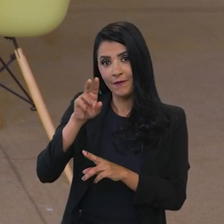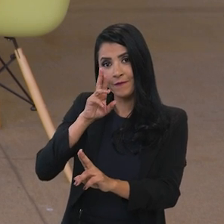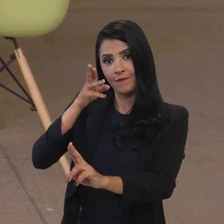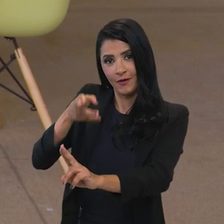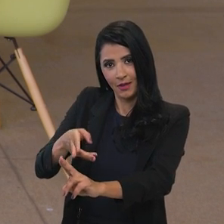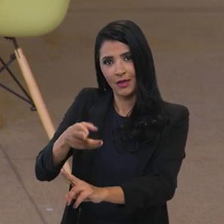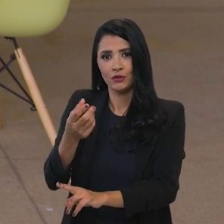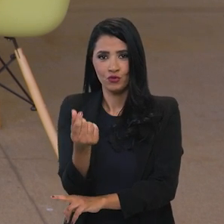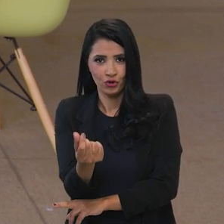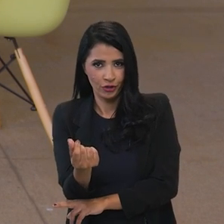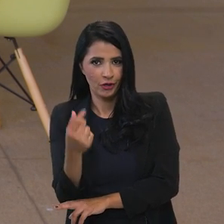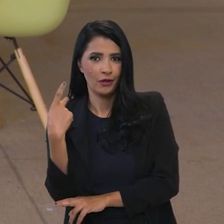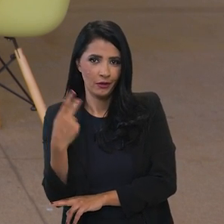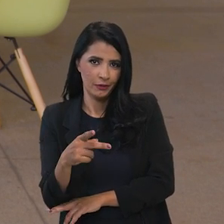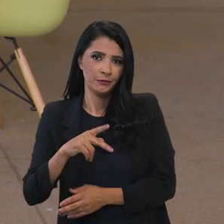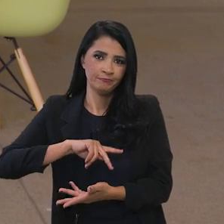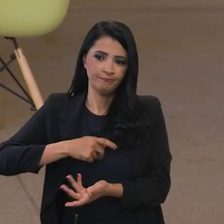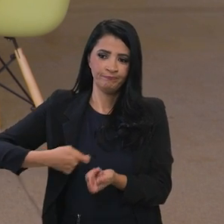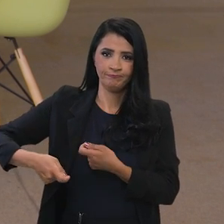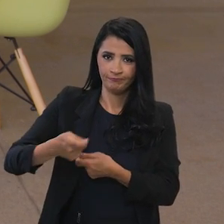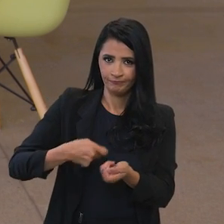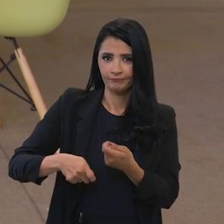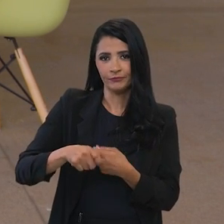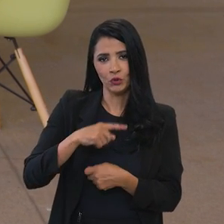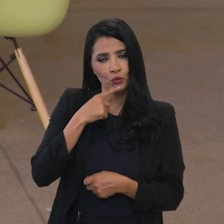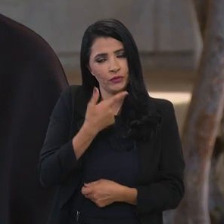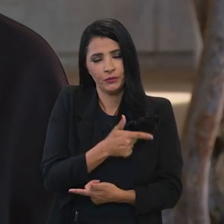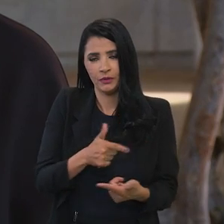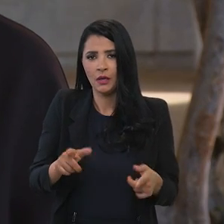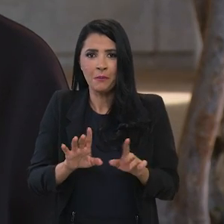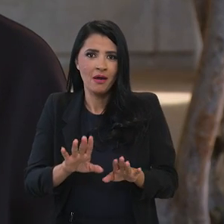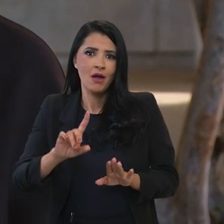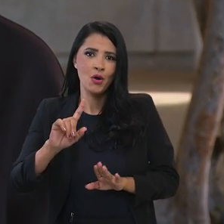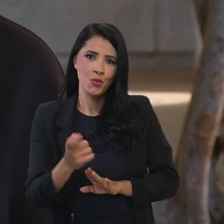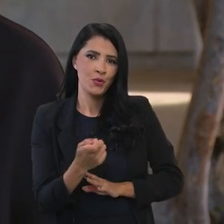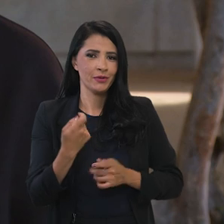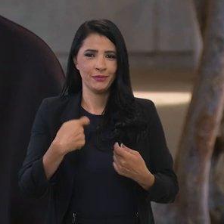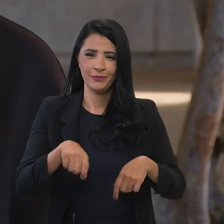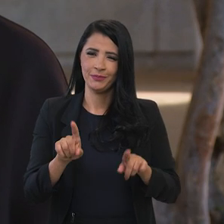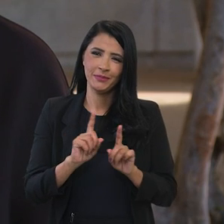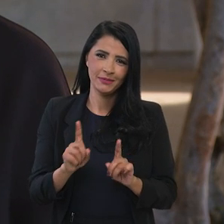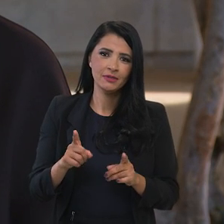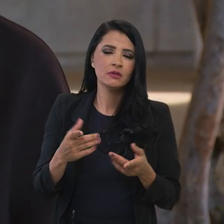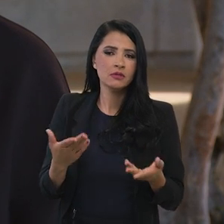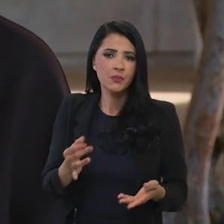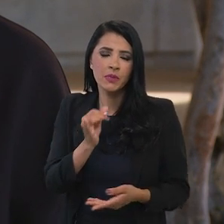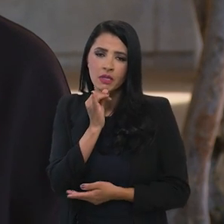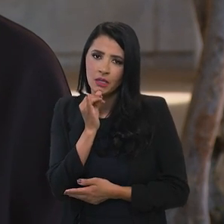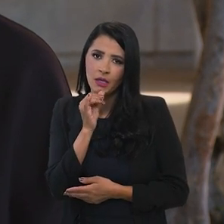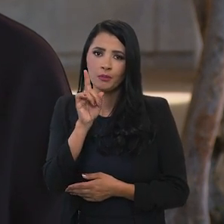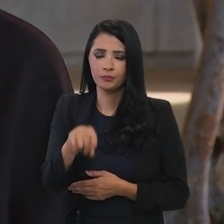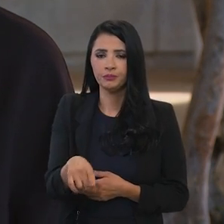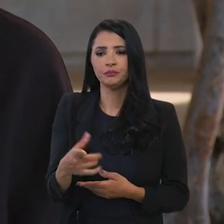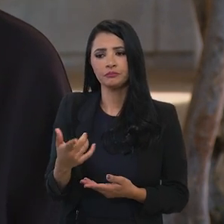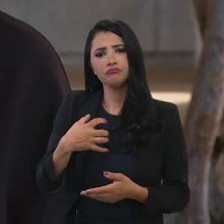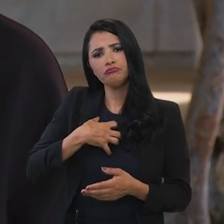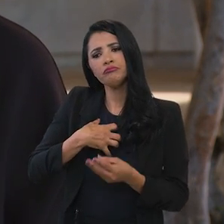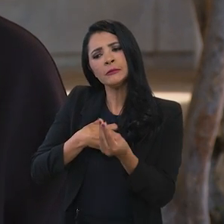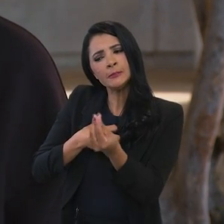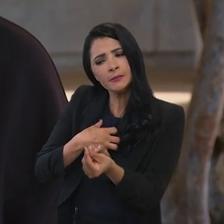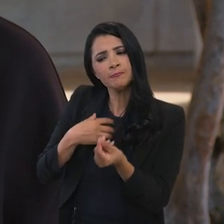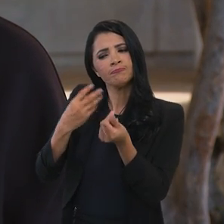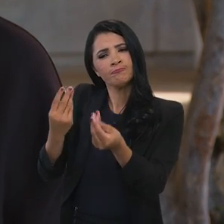de referência na economia internacional tem a menor dúvida disso agora não precisa ser a única ou seja faz